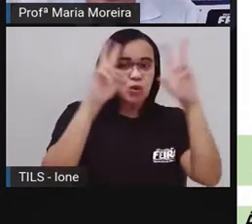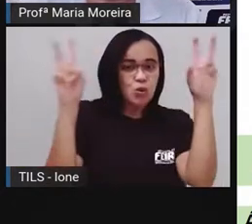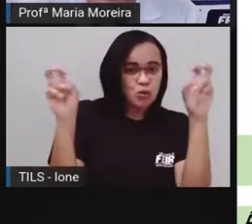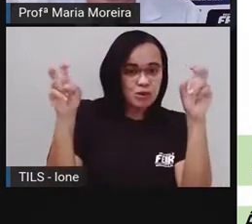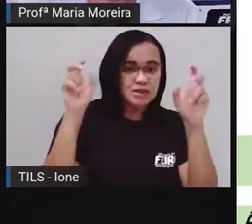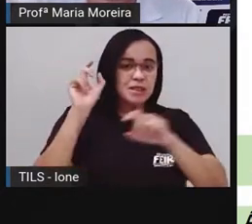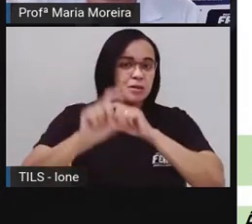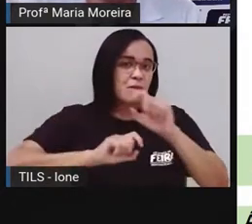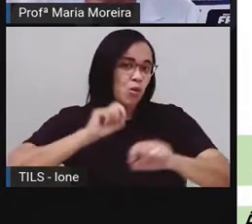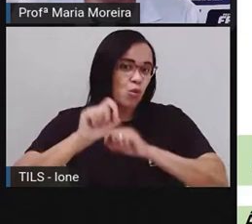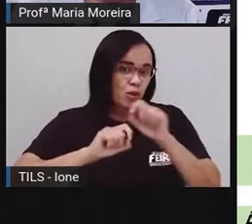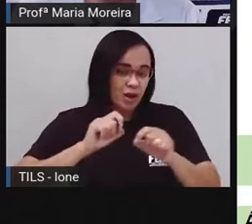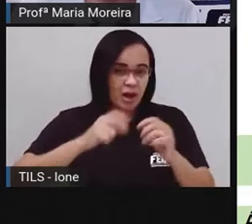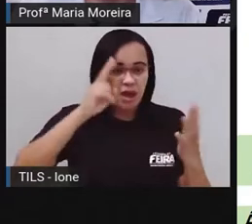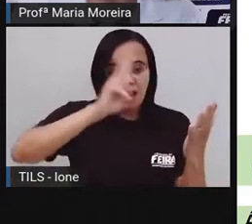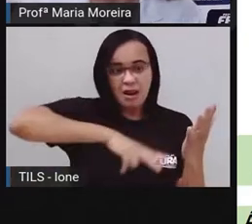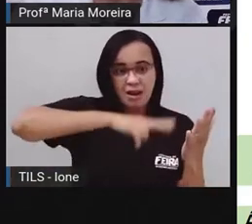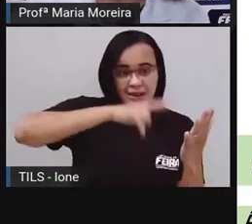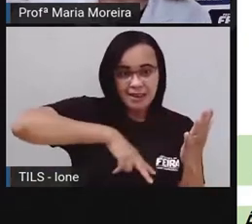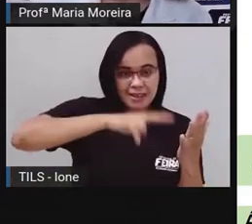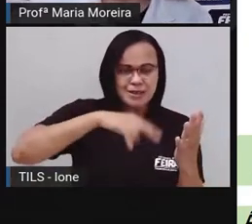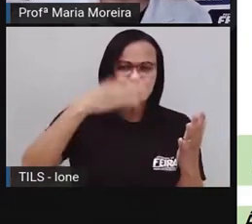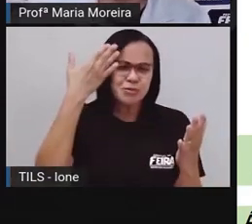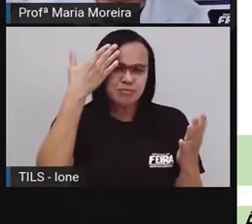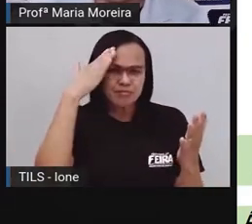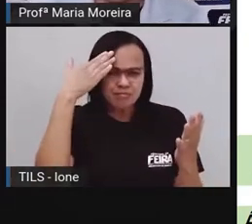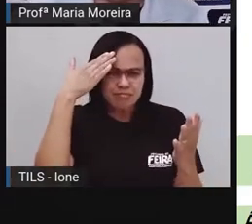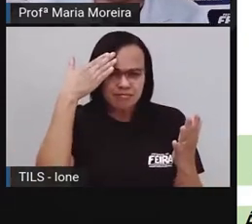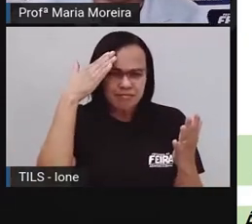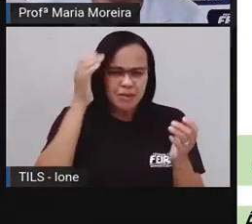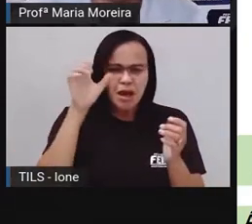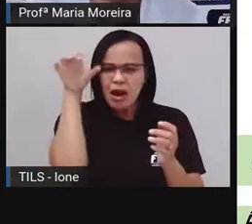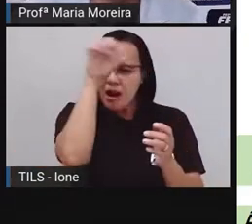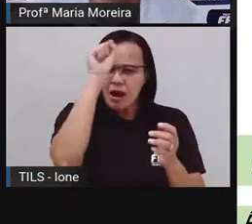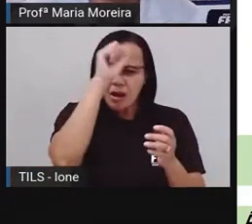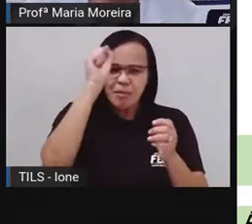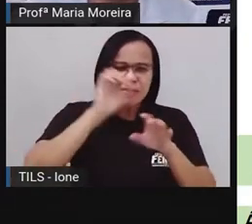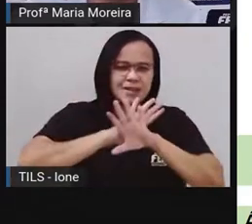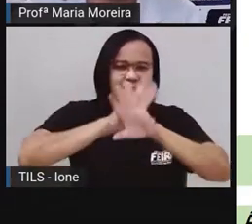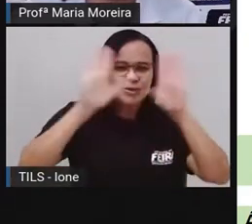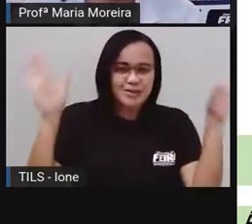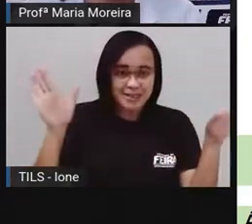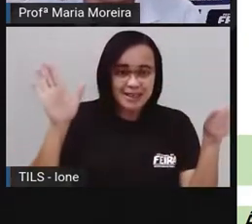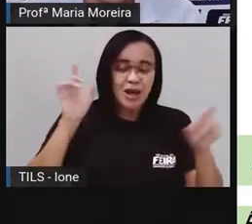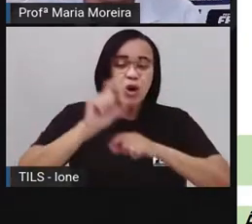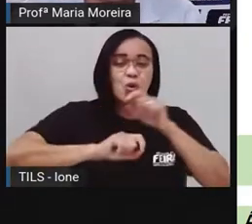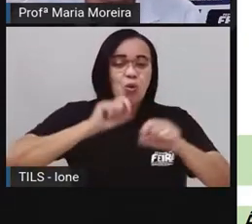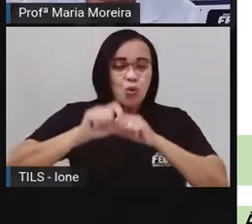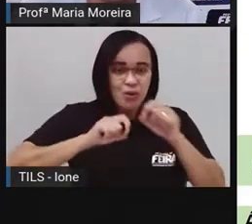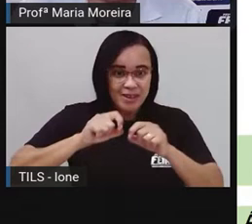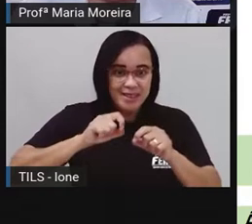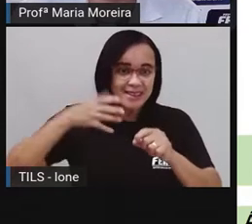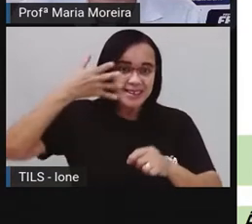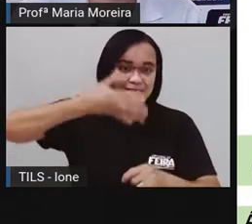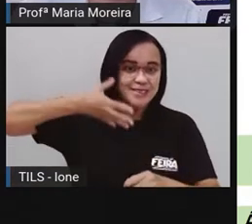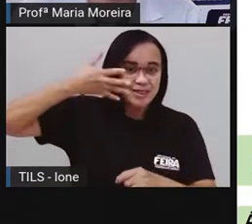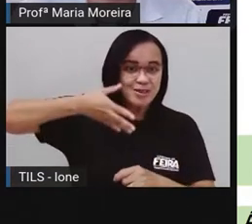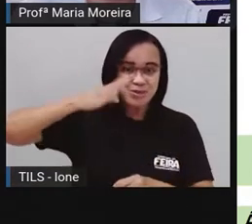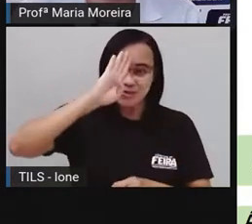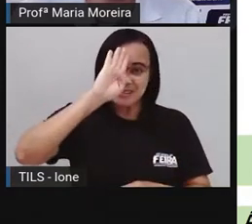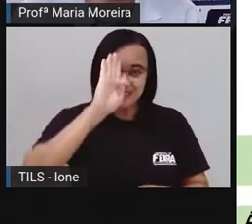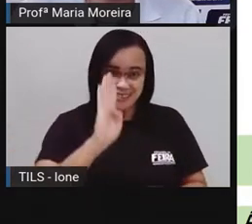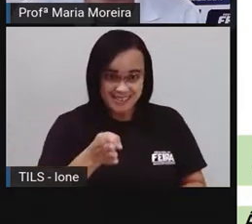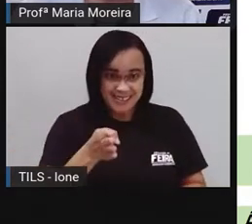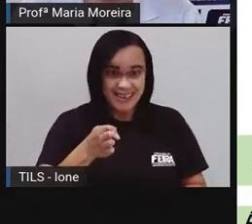lendo e interpretando discurso direto e discurso indireto. A aula de